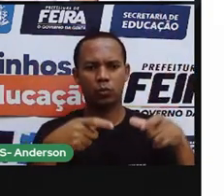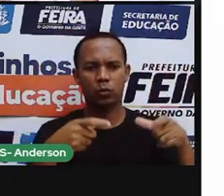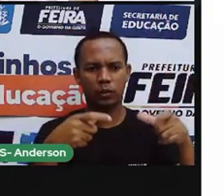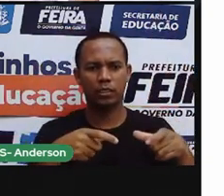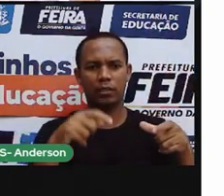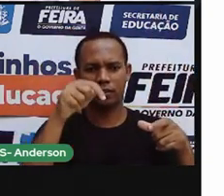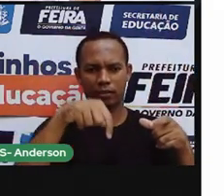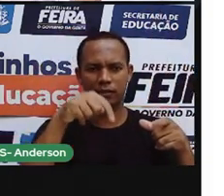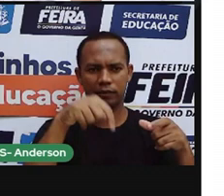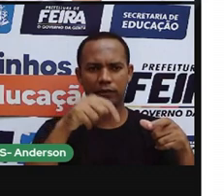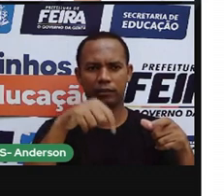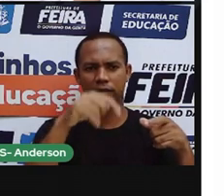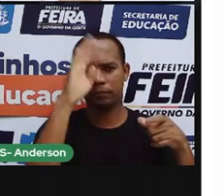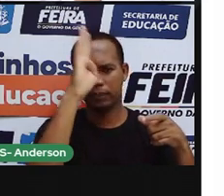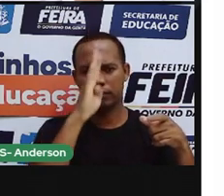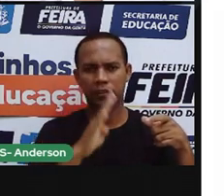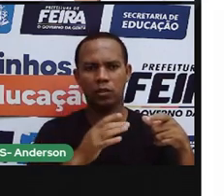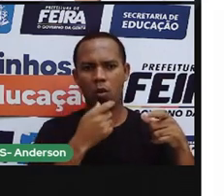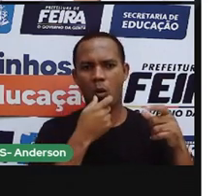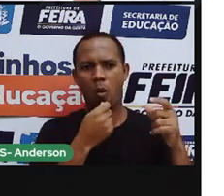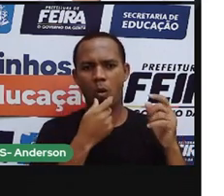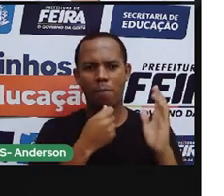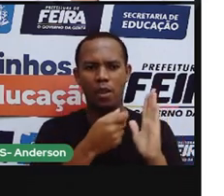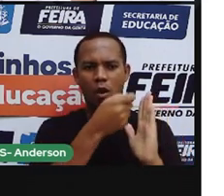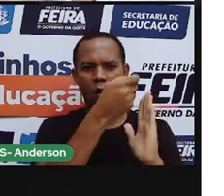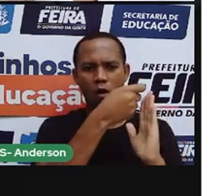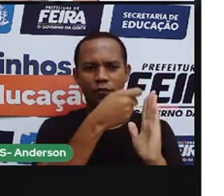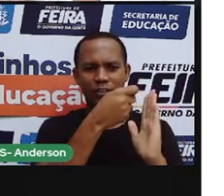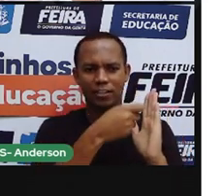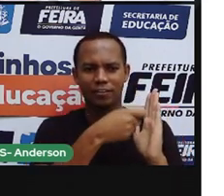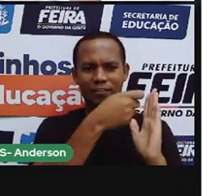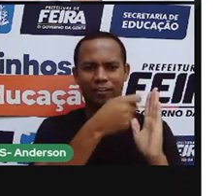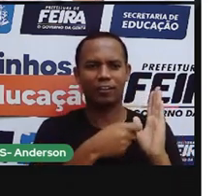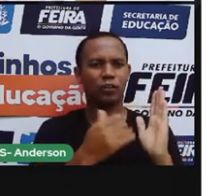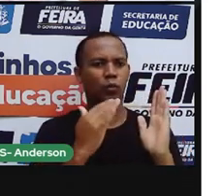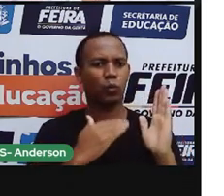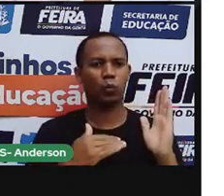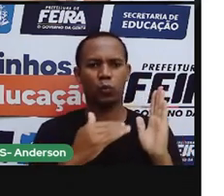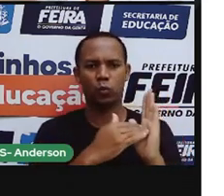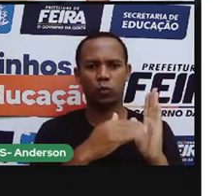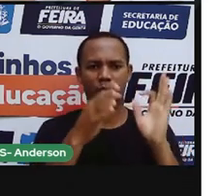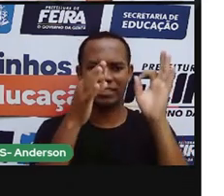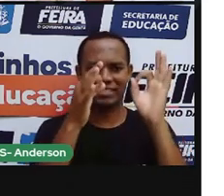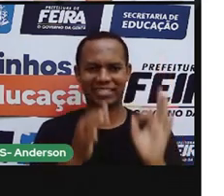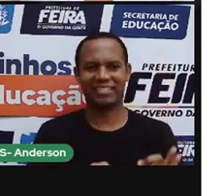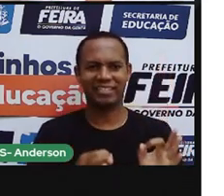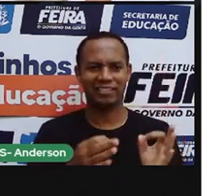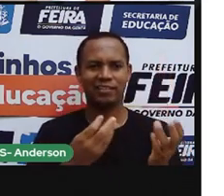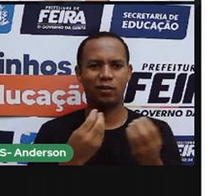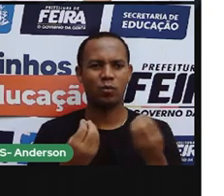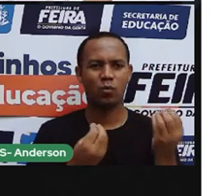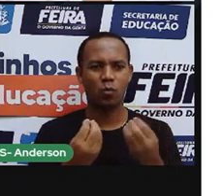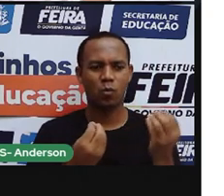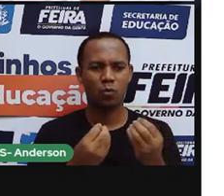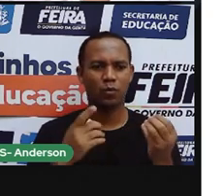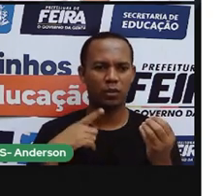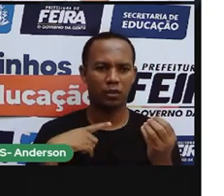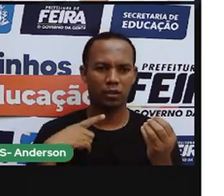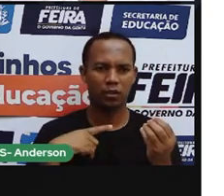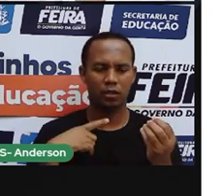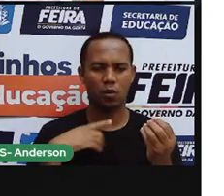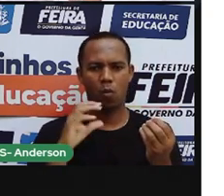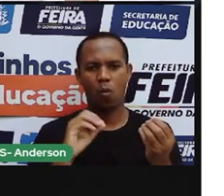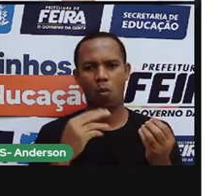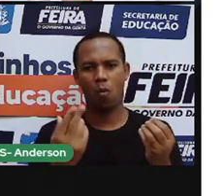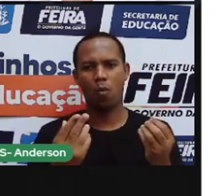manda esse escrivão para, ó, redigir, escrever tudo certinho, para ele ter certeza absoluta do que tem aqui.